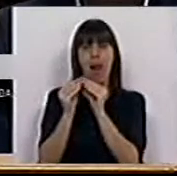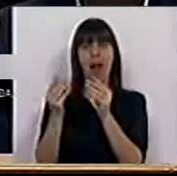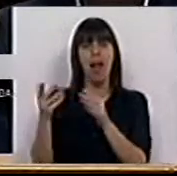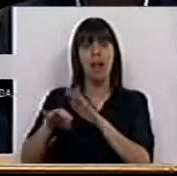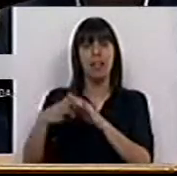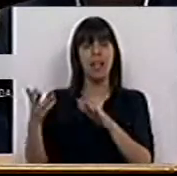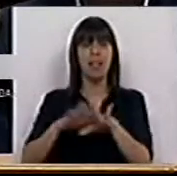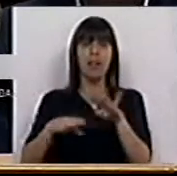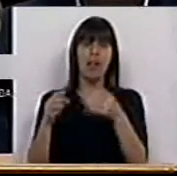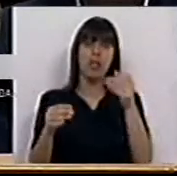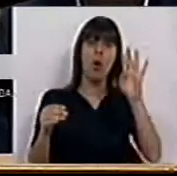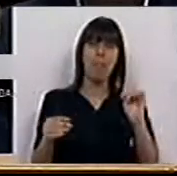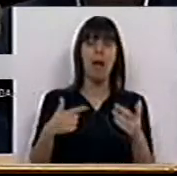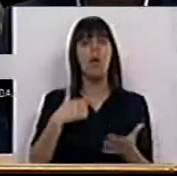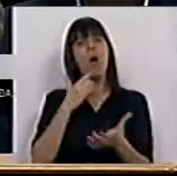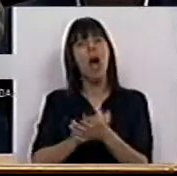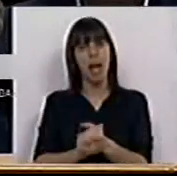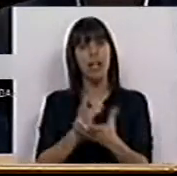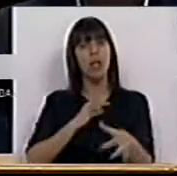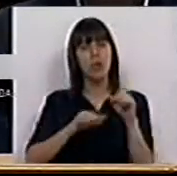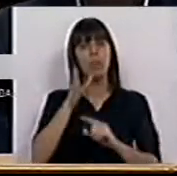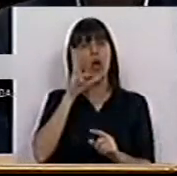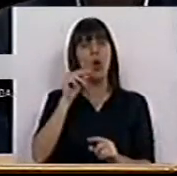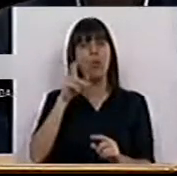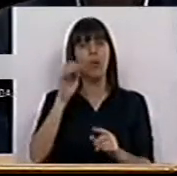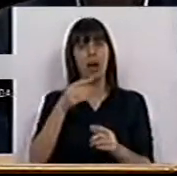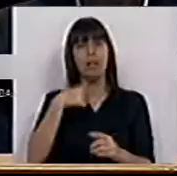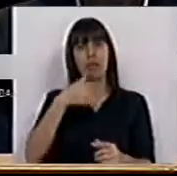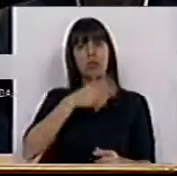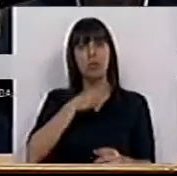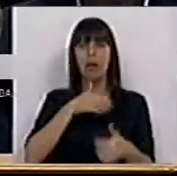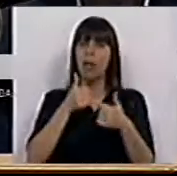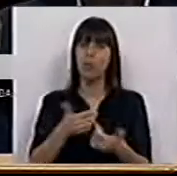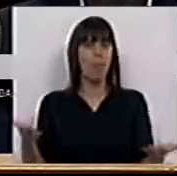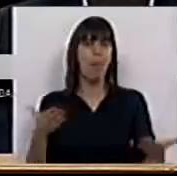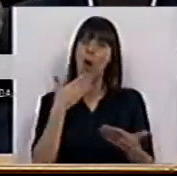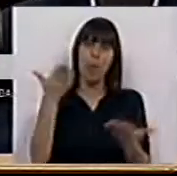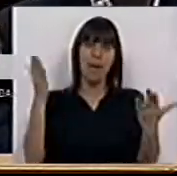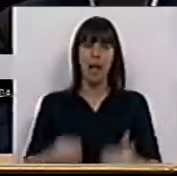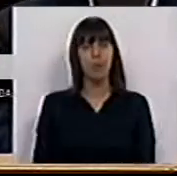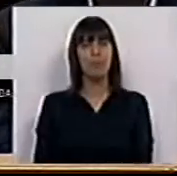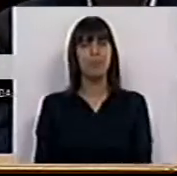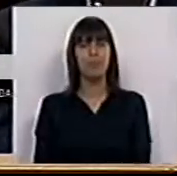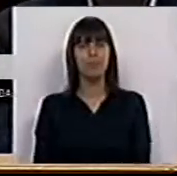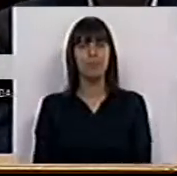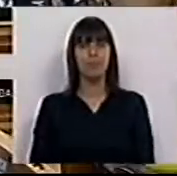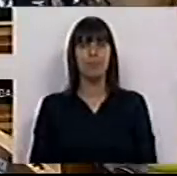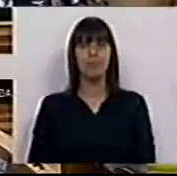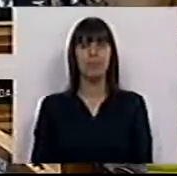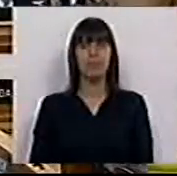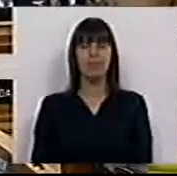não deixa de fazer ao Partido Socialista. Eu agradeço ao deputado Nuno Reis ter-nos explicado isso tão bem. Obrigado. Aplausos